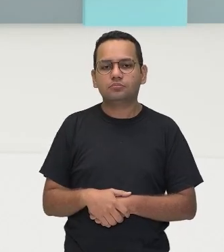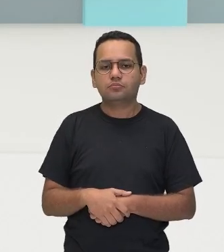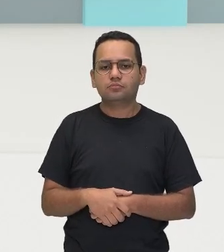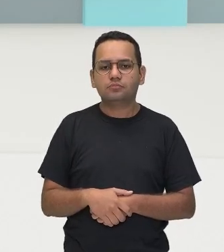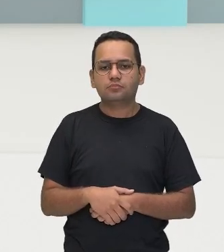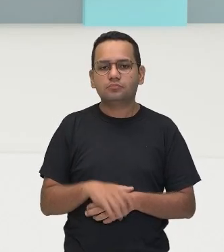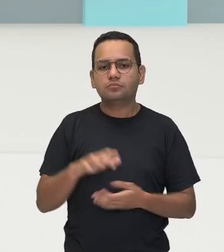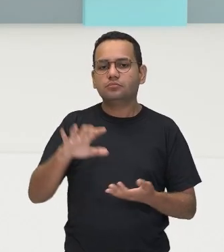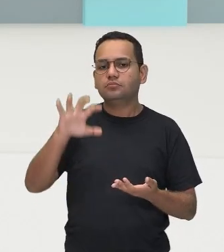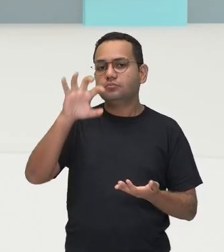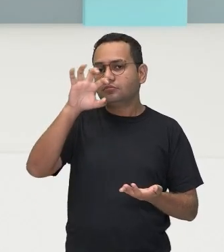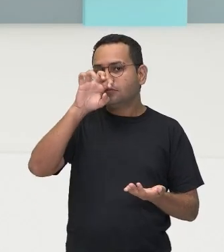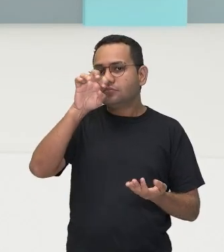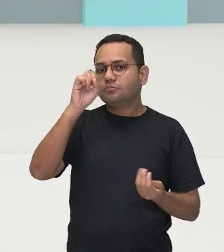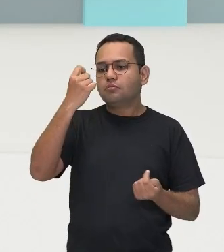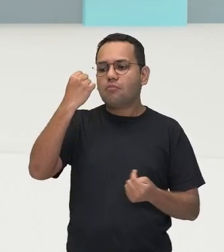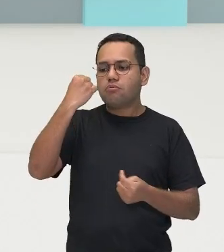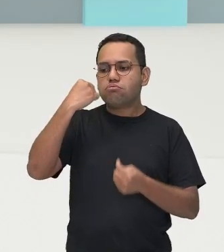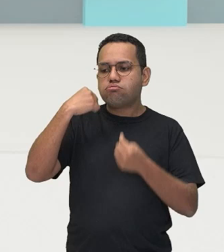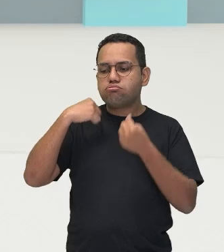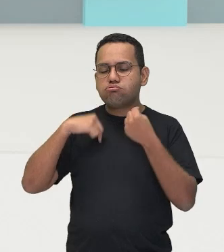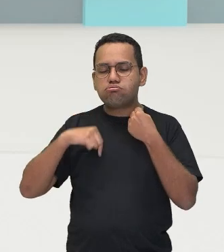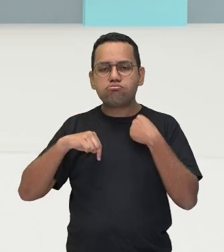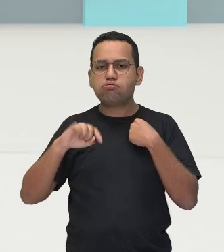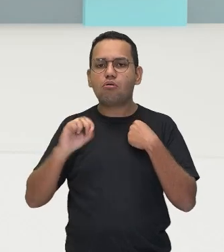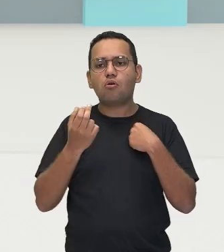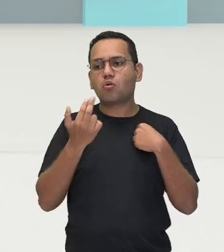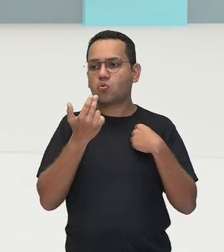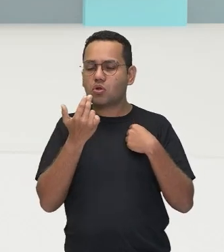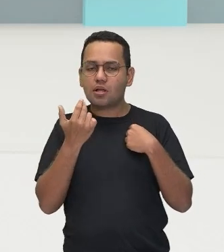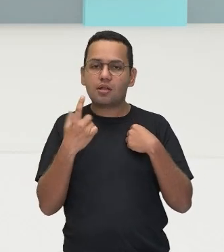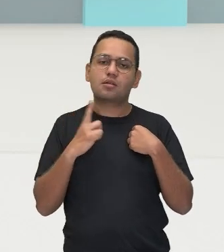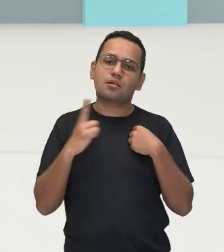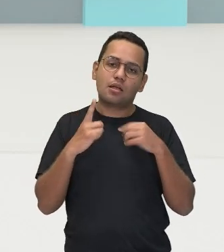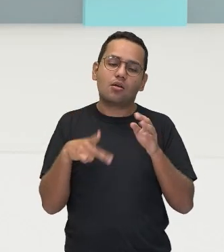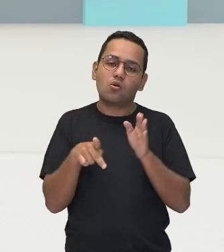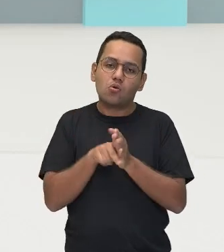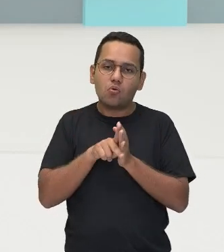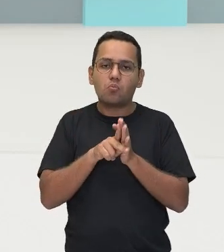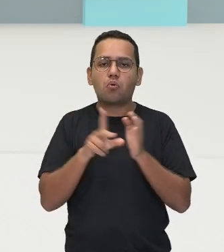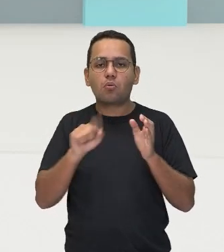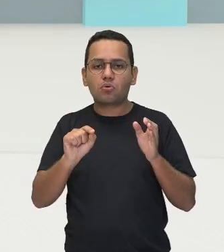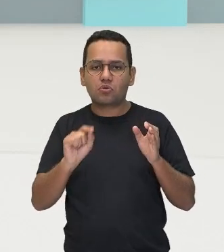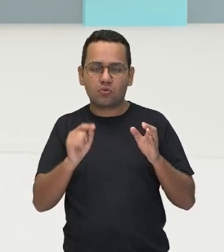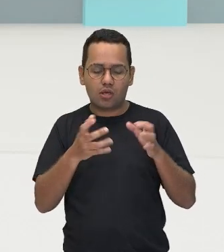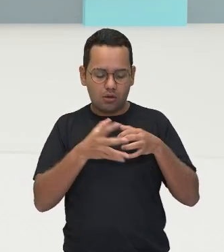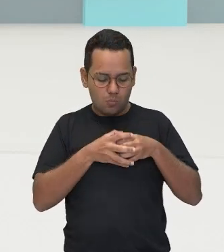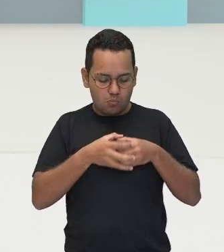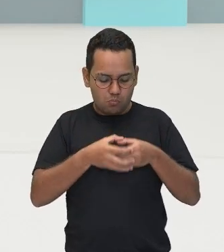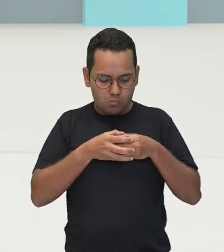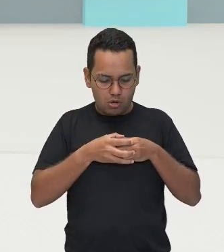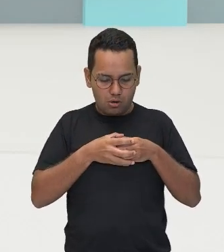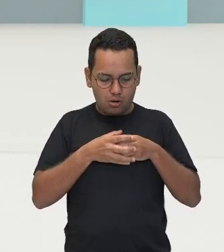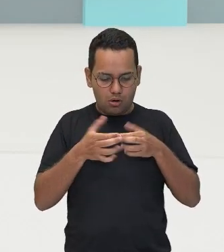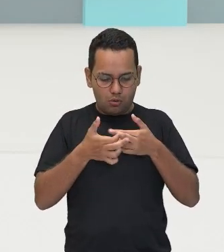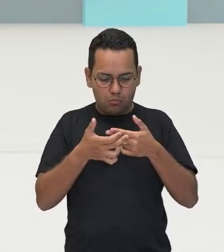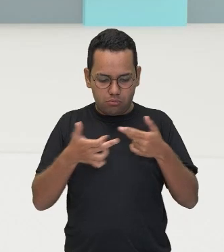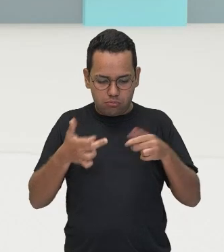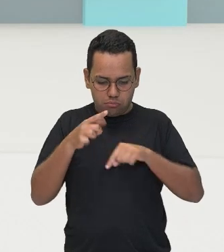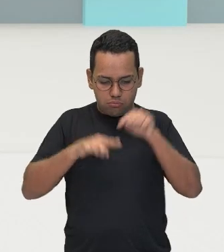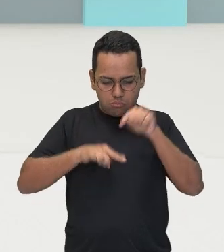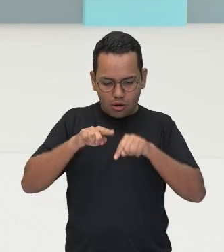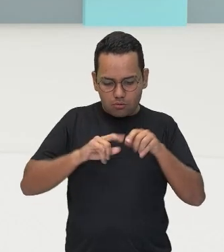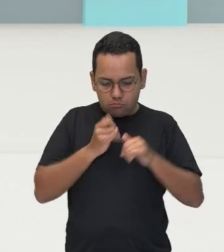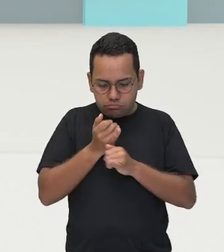É através do sistema circulatório, gente. Através das artérias, das veias, das arteríolas, e assim vai por